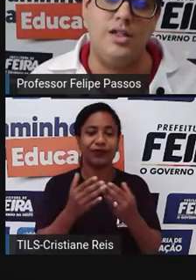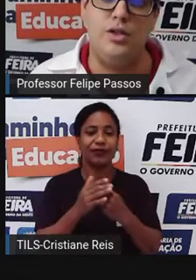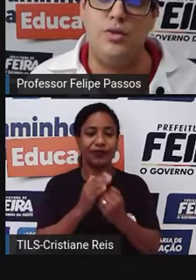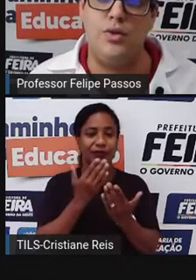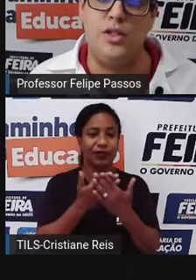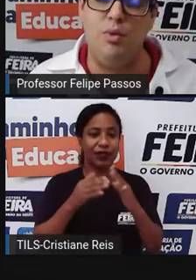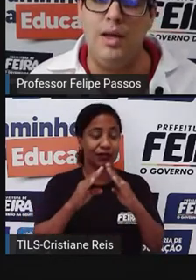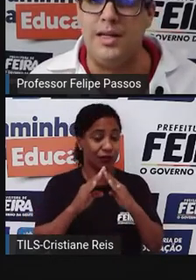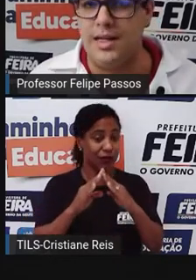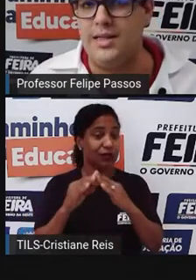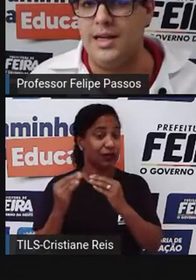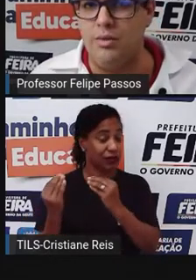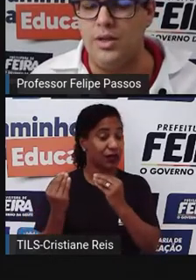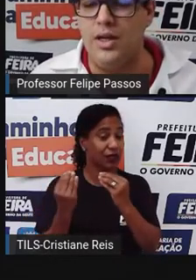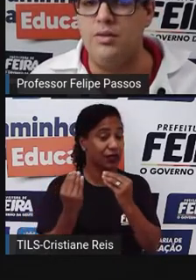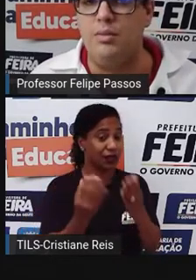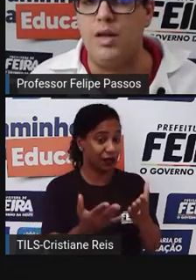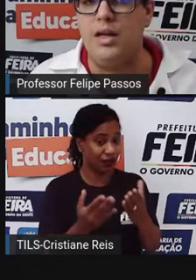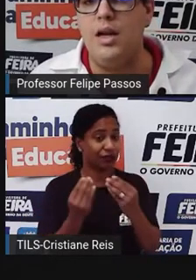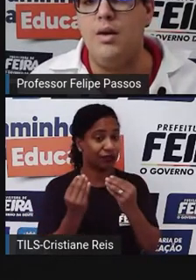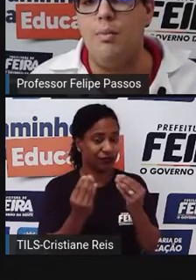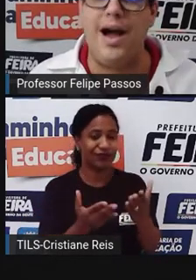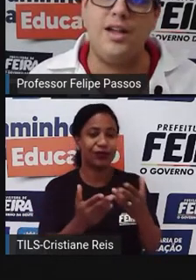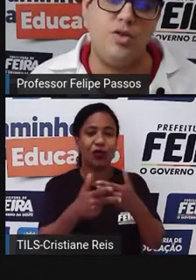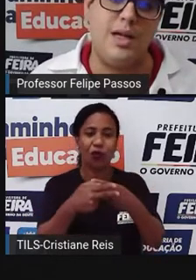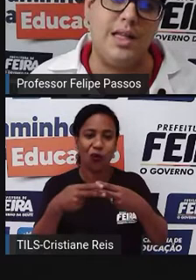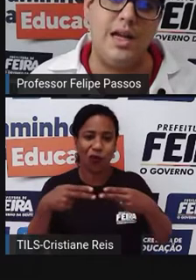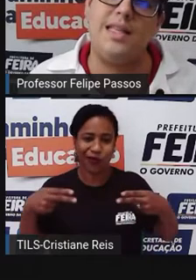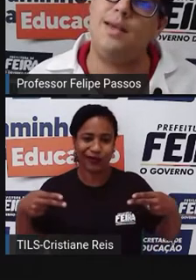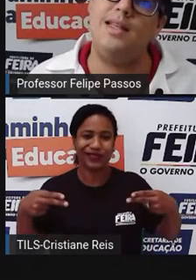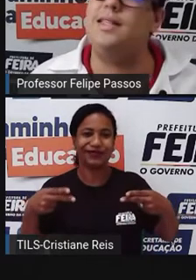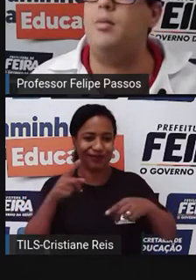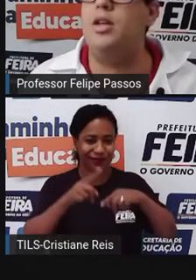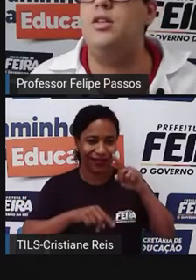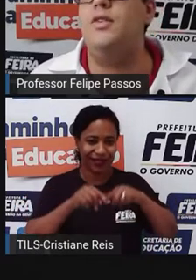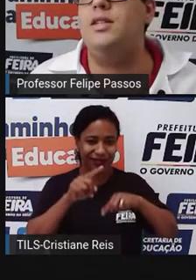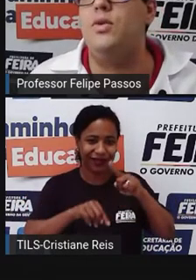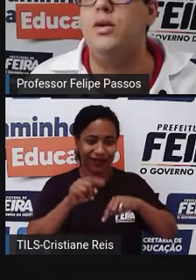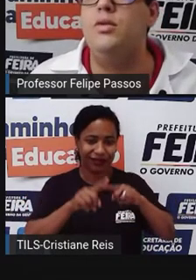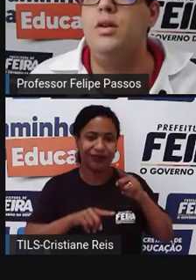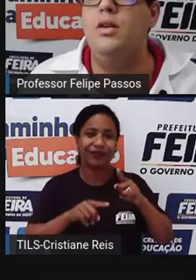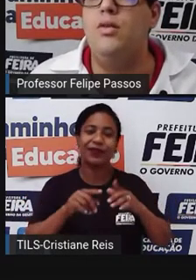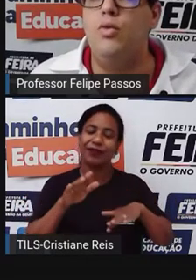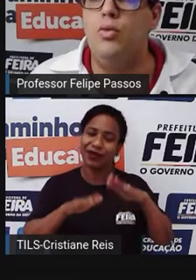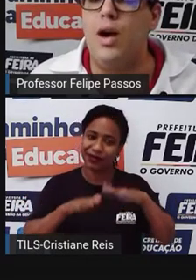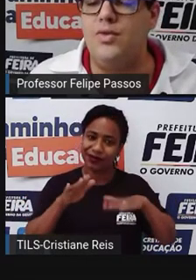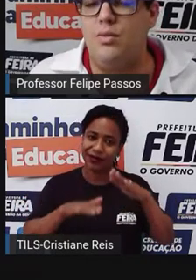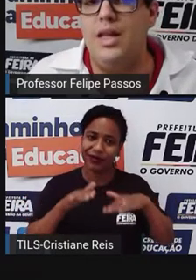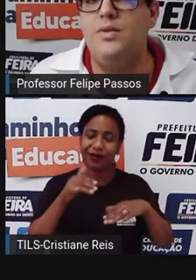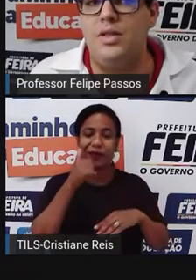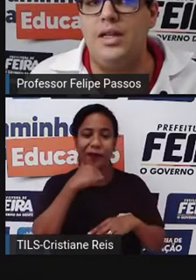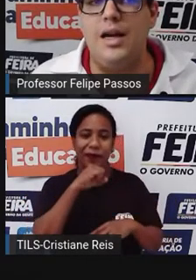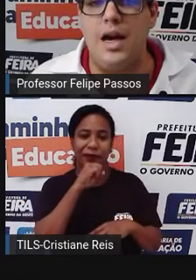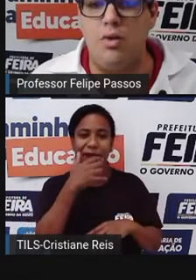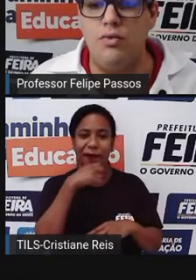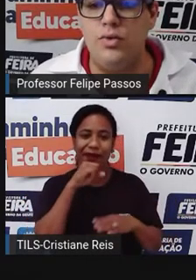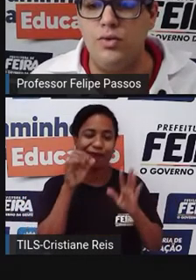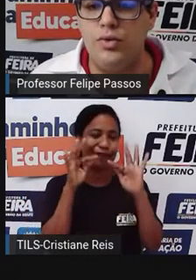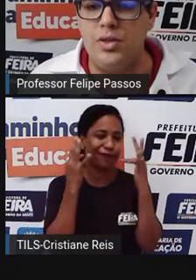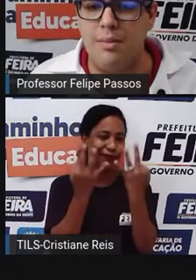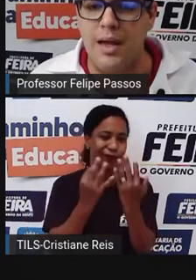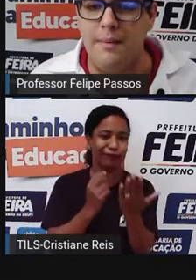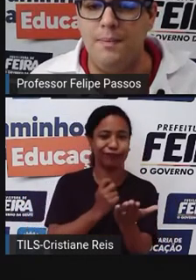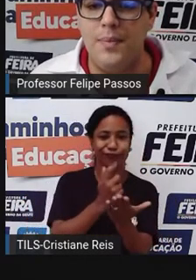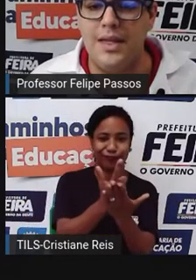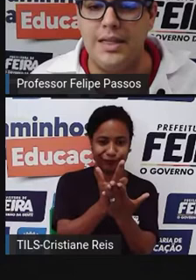As instituições públicas, elas acabam dando também parte dos materiais, mas a sabe que, de vez em quando, as famílias vão ter que arcar com alguns